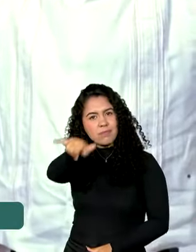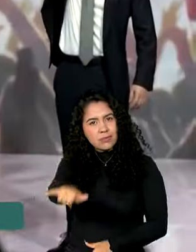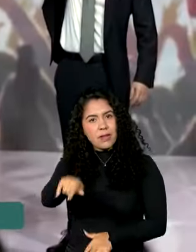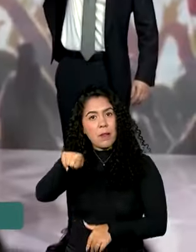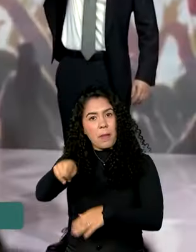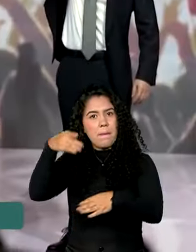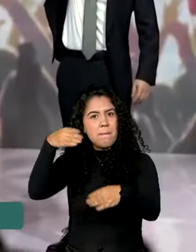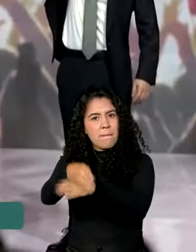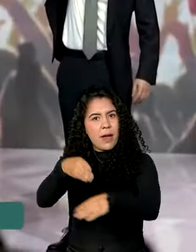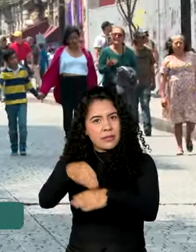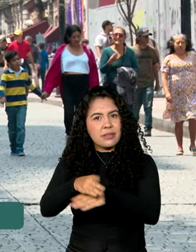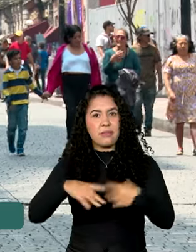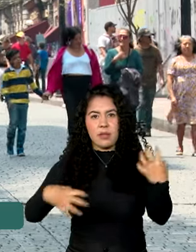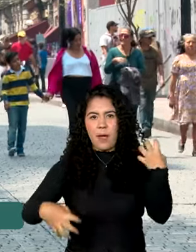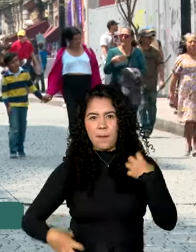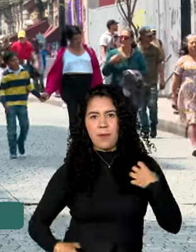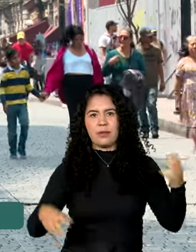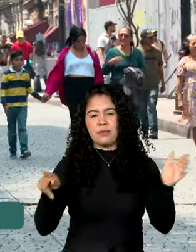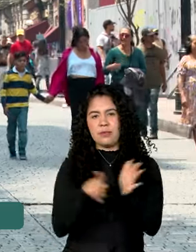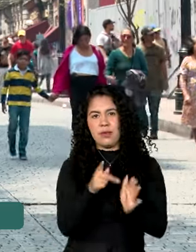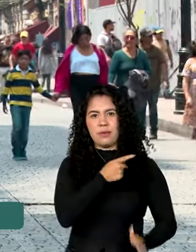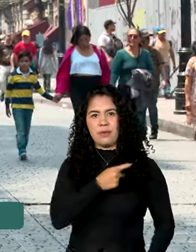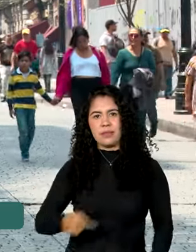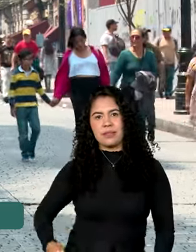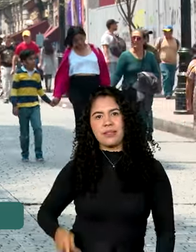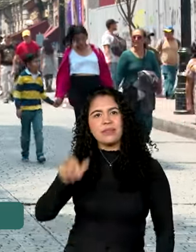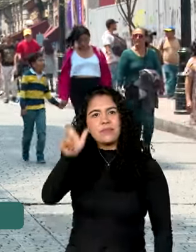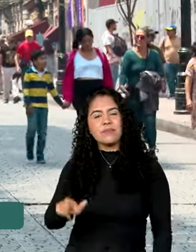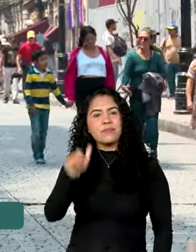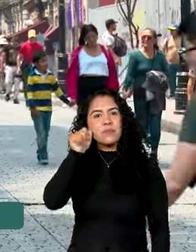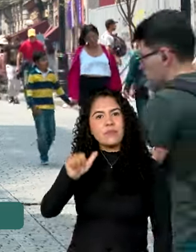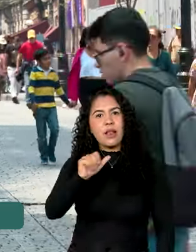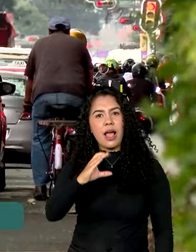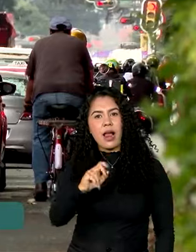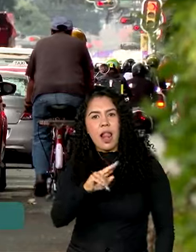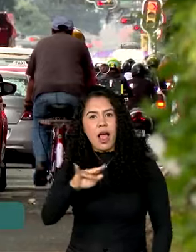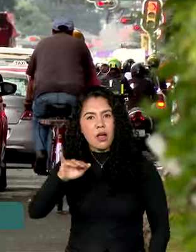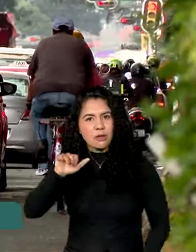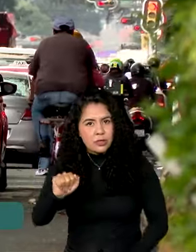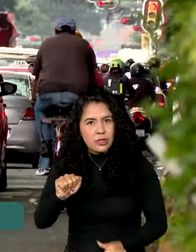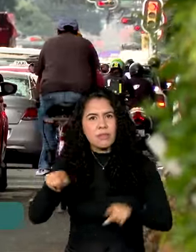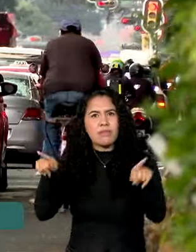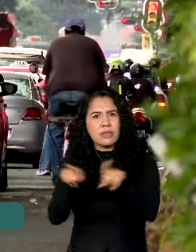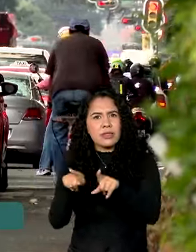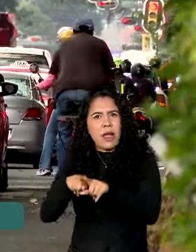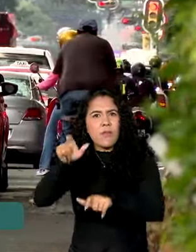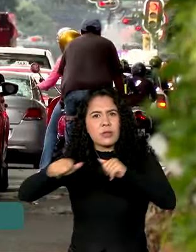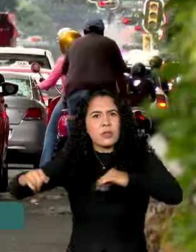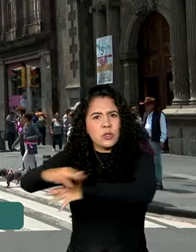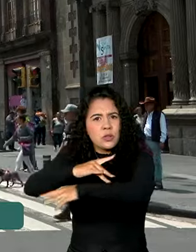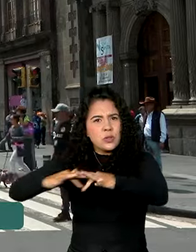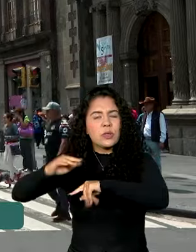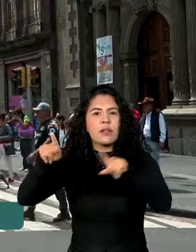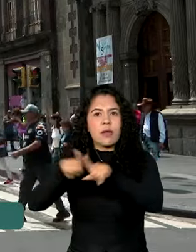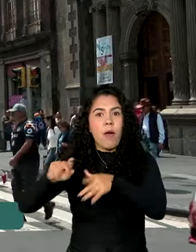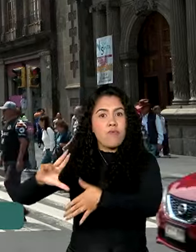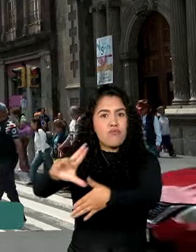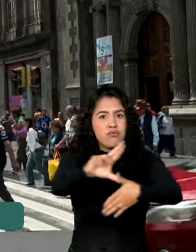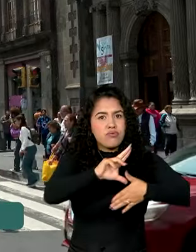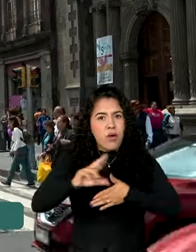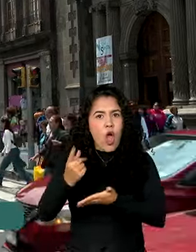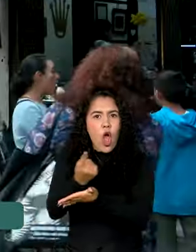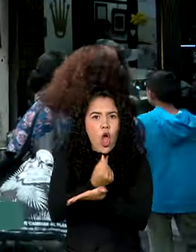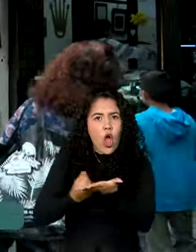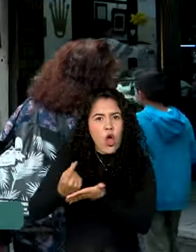eleita Cláudia Schembaugh. Os dois países têm as maiores populações e economias da América Latina. Juntos,